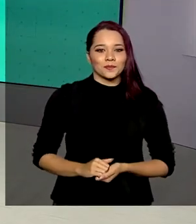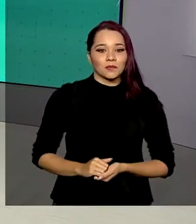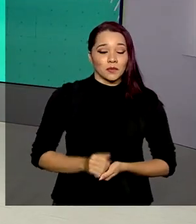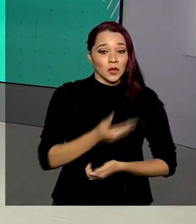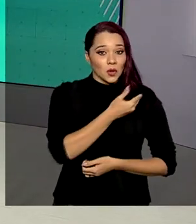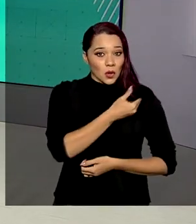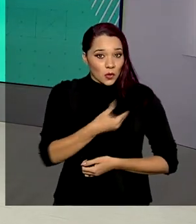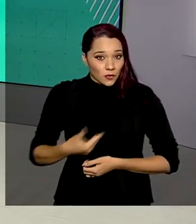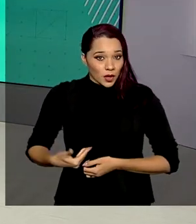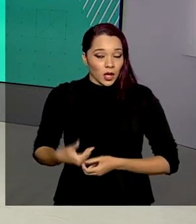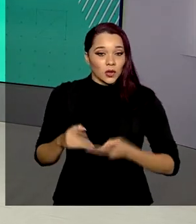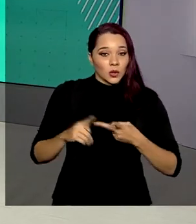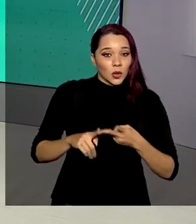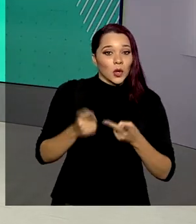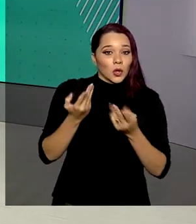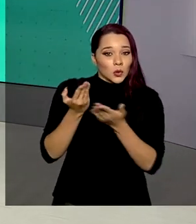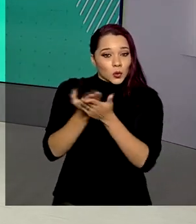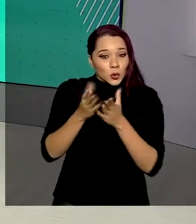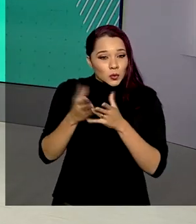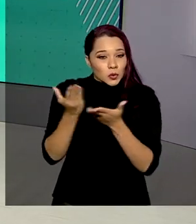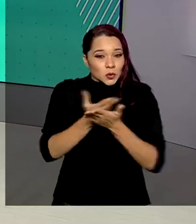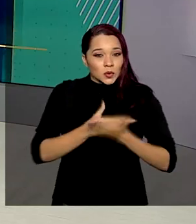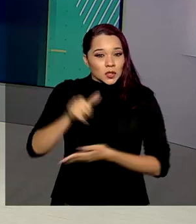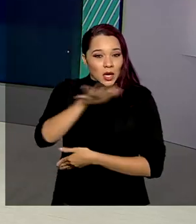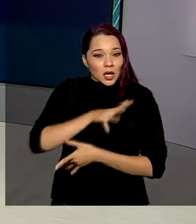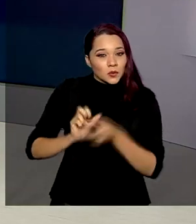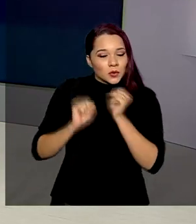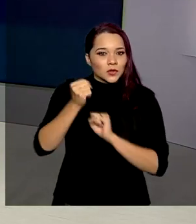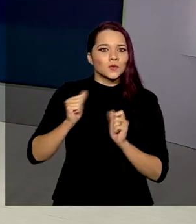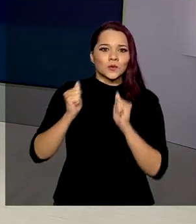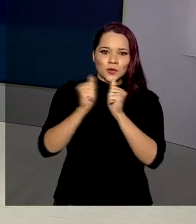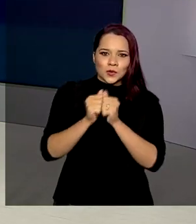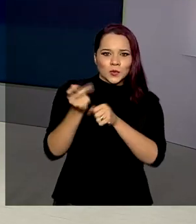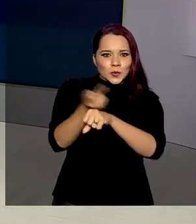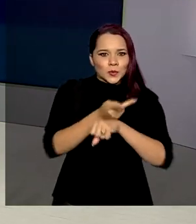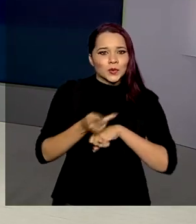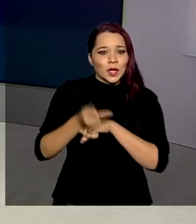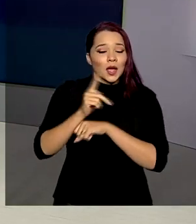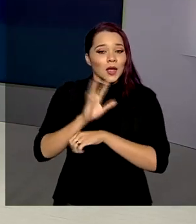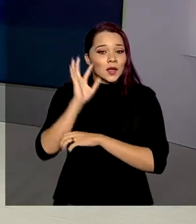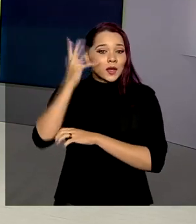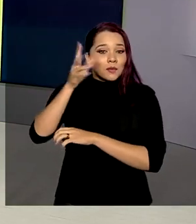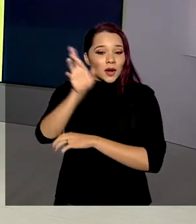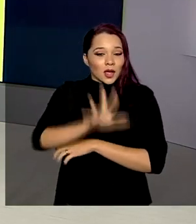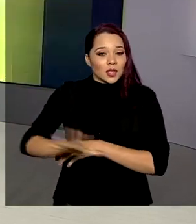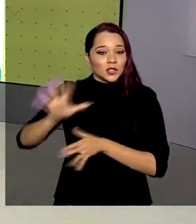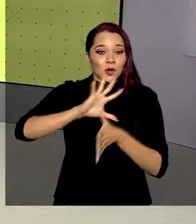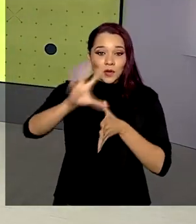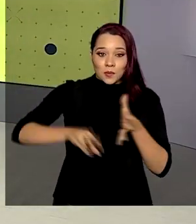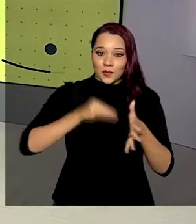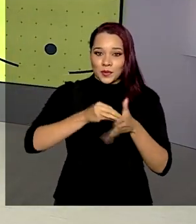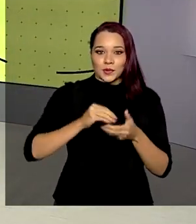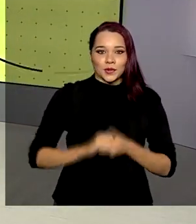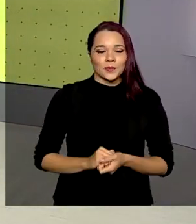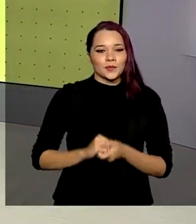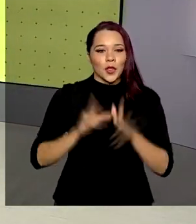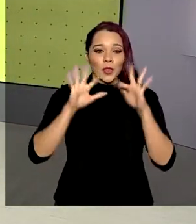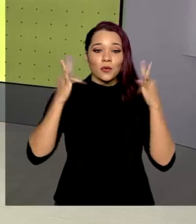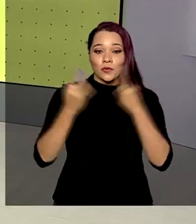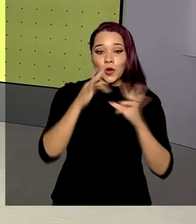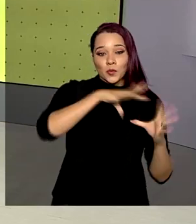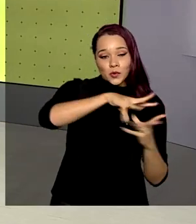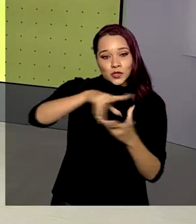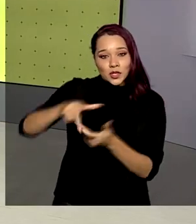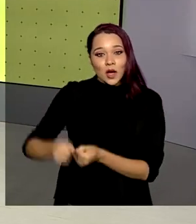Governo, especialistas e setor produtivo juntos na busca de soluções para a região amazônica. No Fórum Mundial